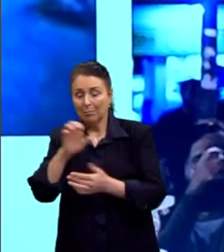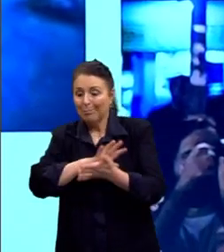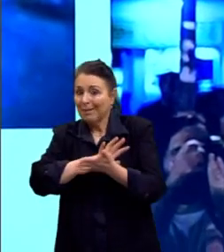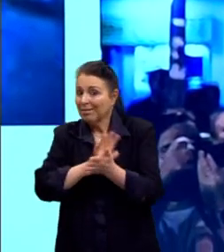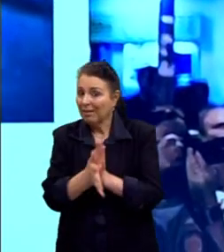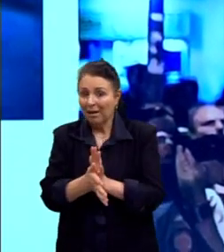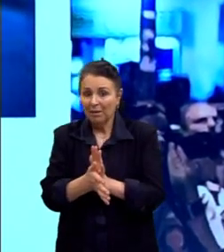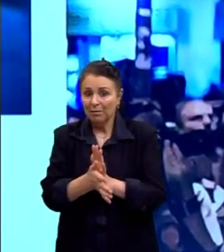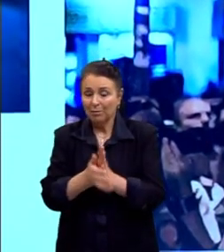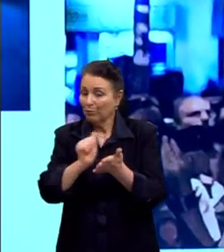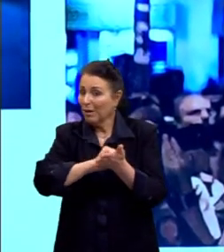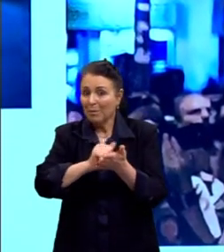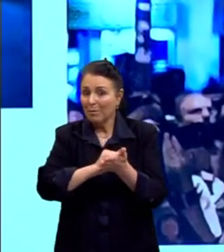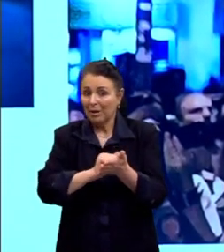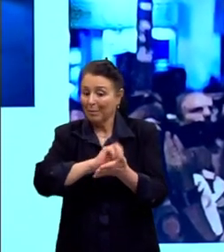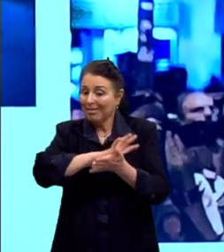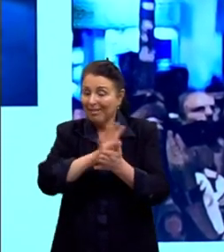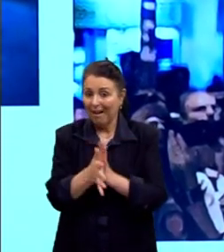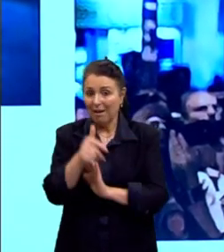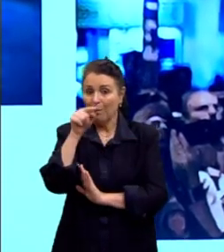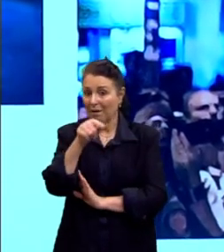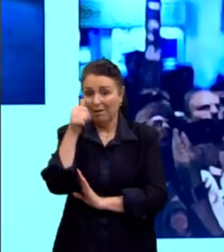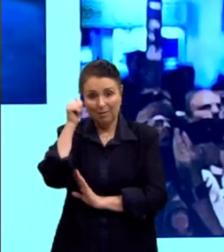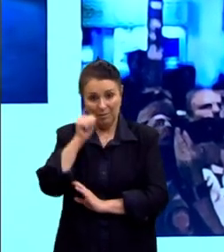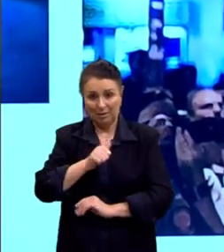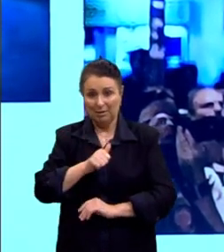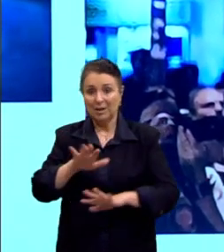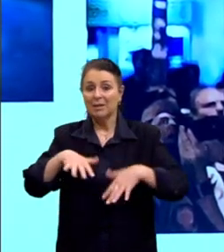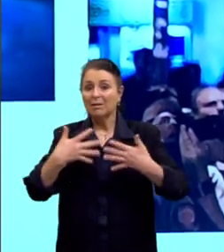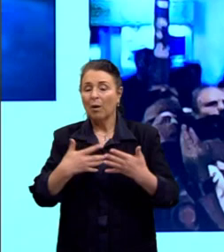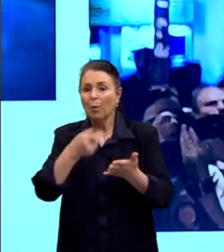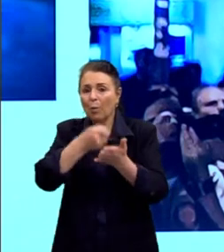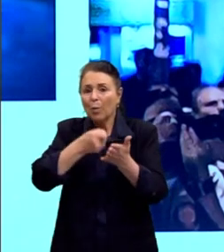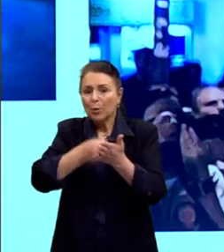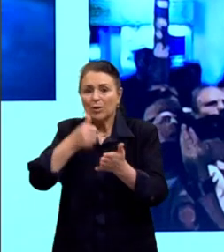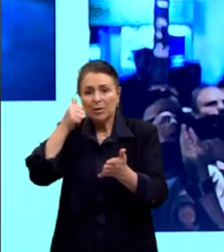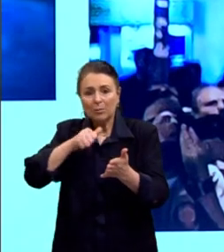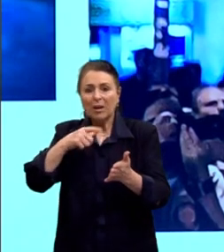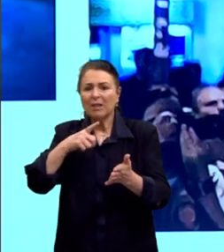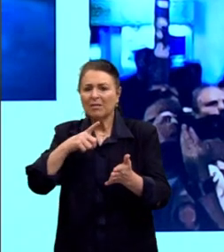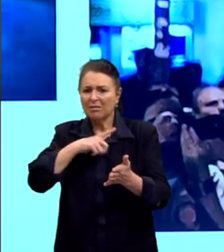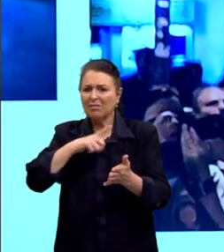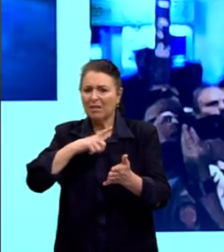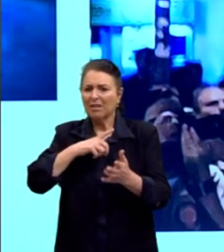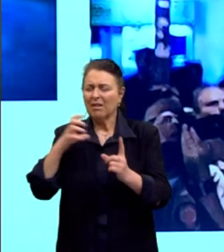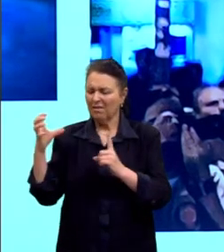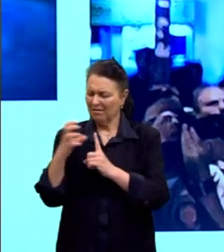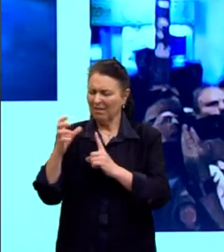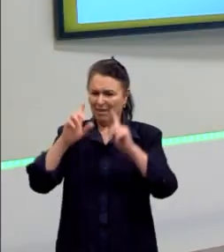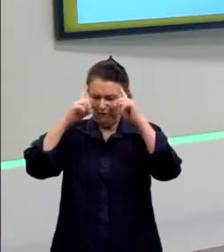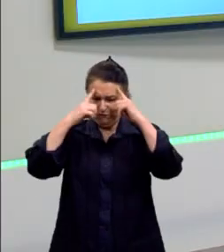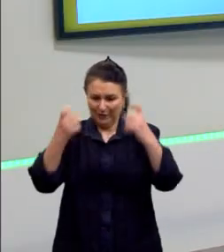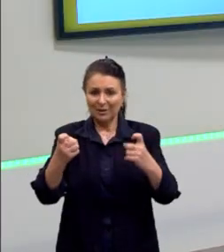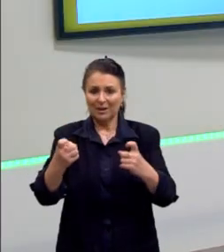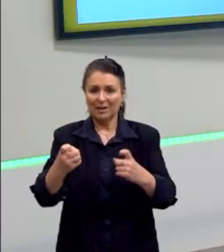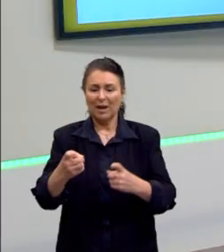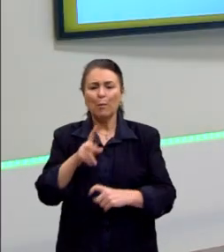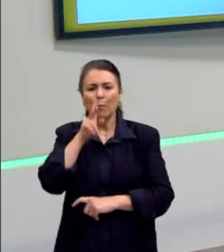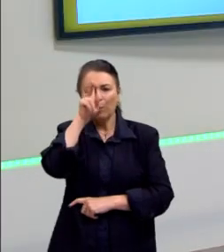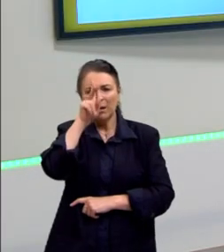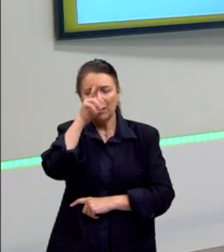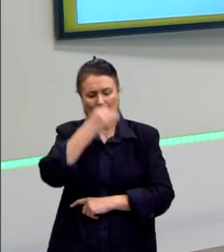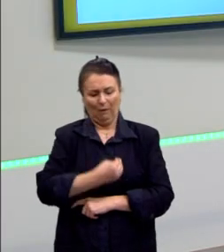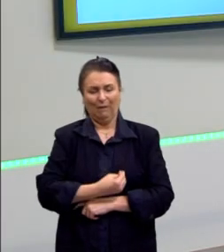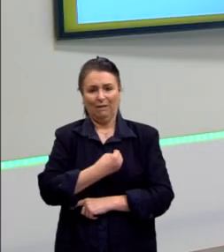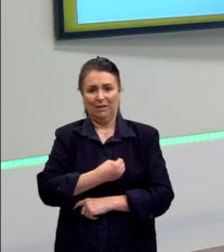mostrar que a luta das mulheres ainda envolve muita violência, elas ainda se colocam muito em risco para combater essas